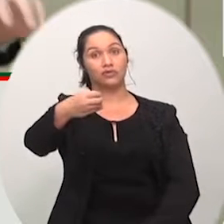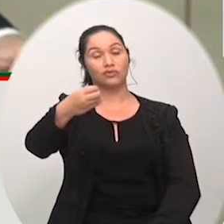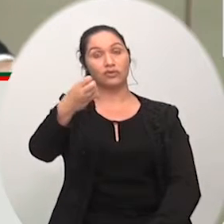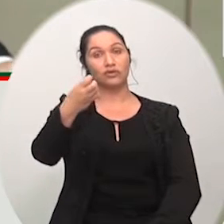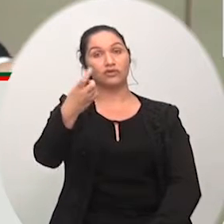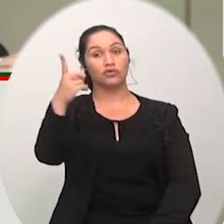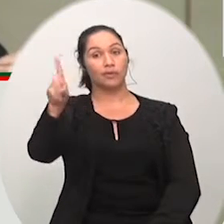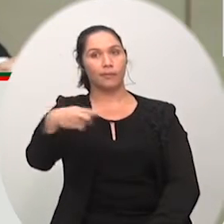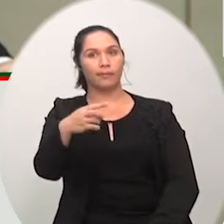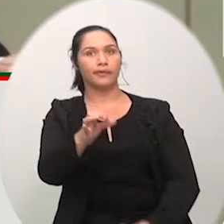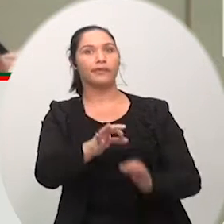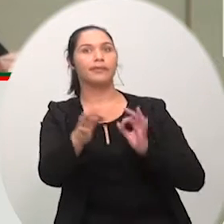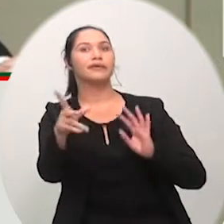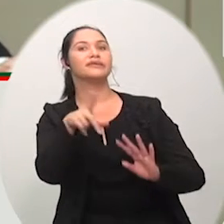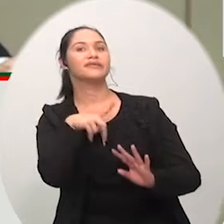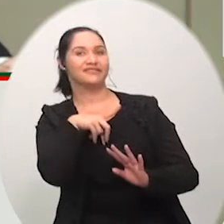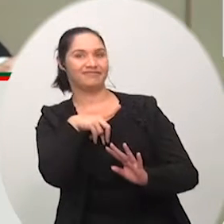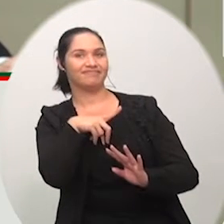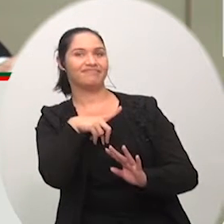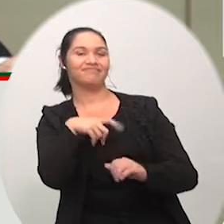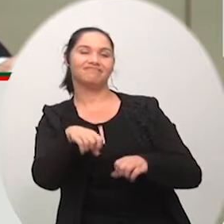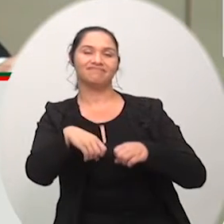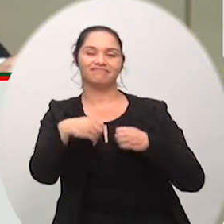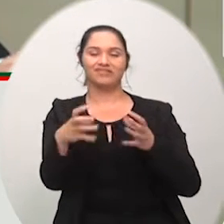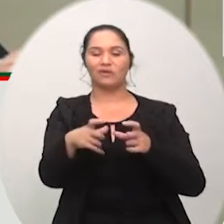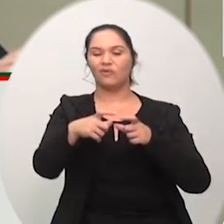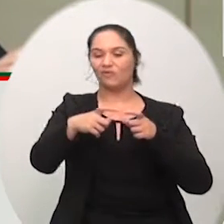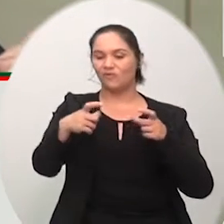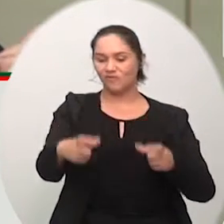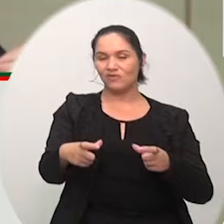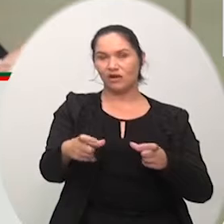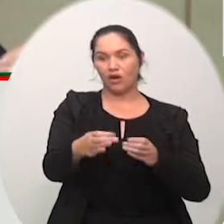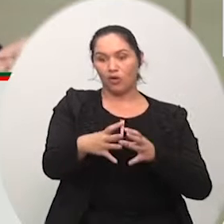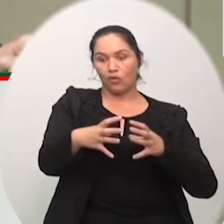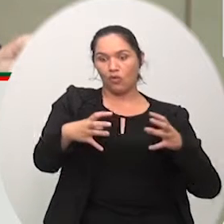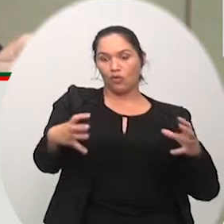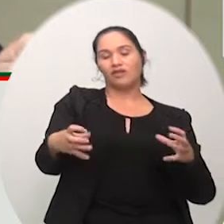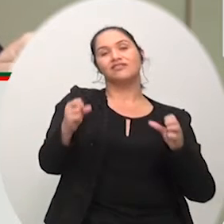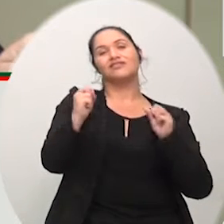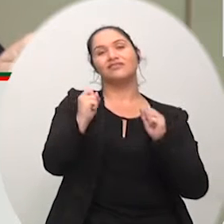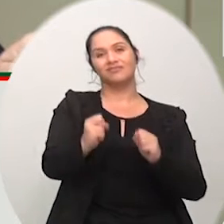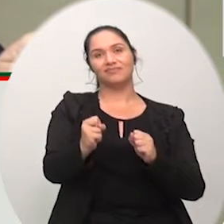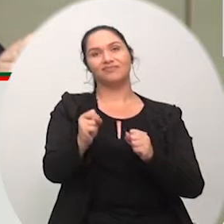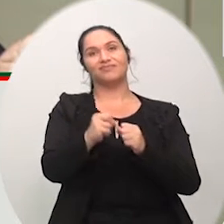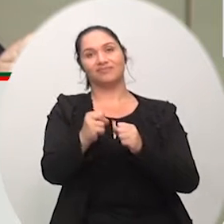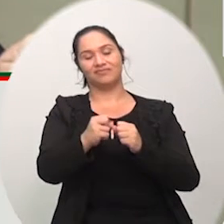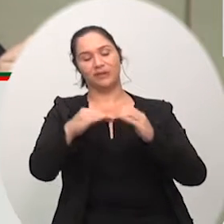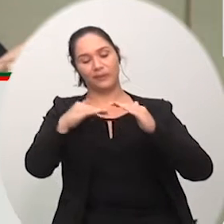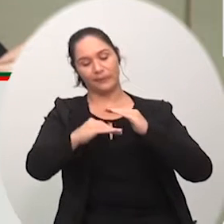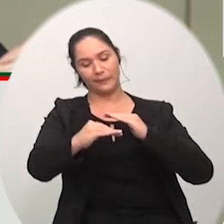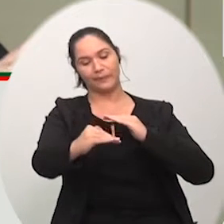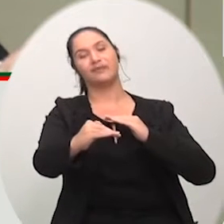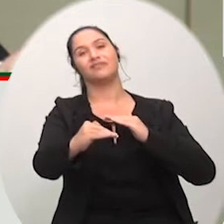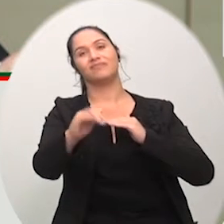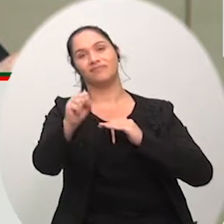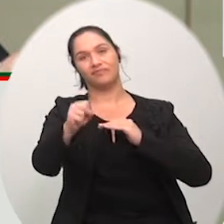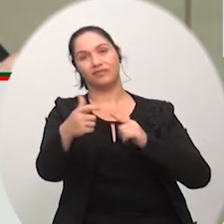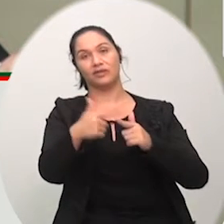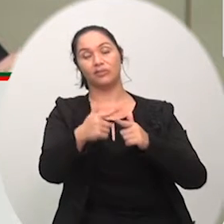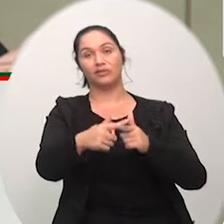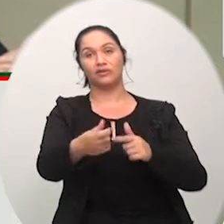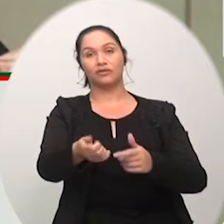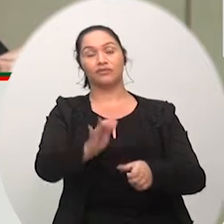naquela área ali então um espaço mais de 200 300 400 metros quadrados vai fazer uma grande diferença para aquelas